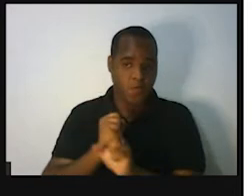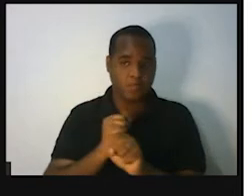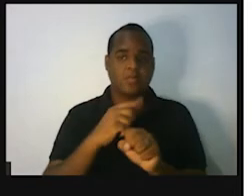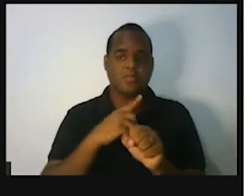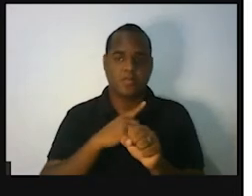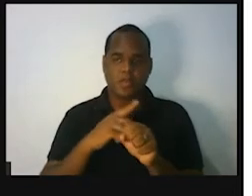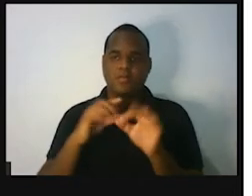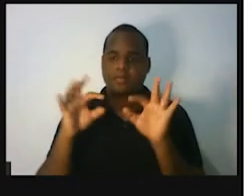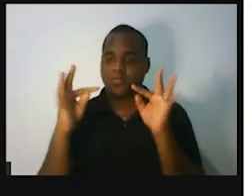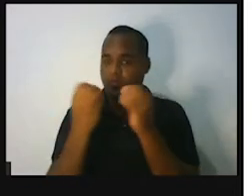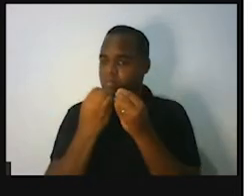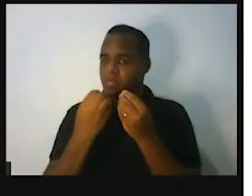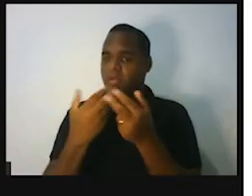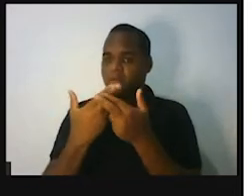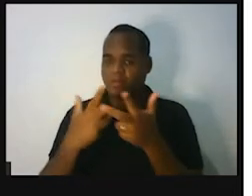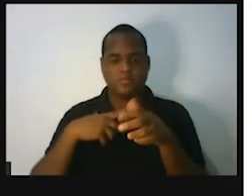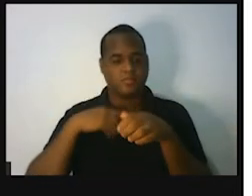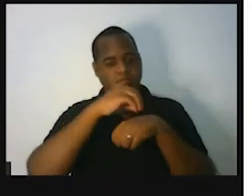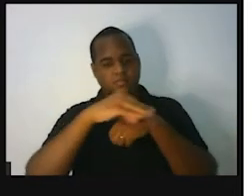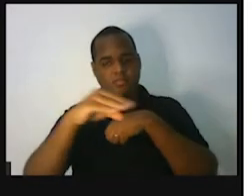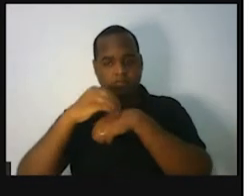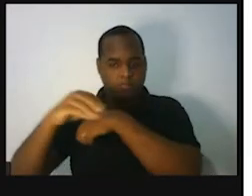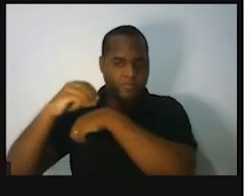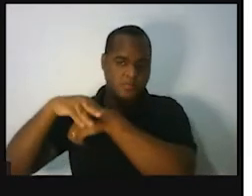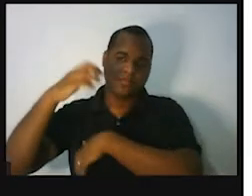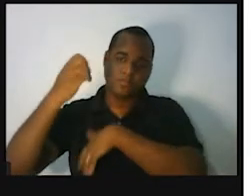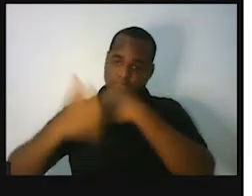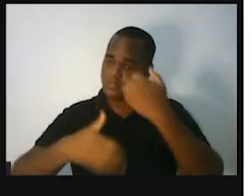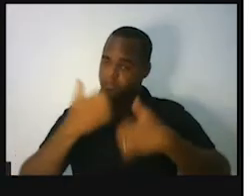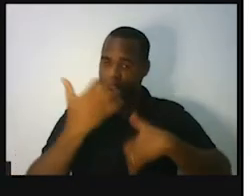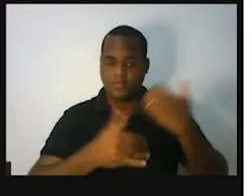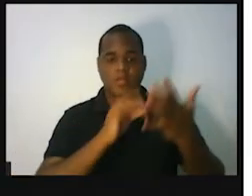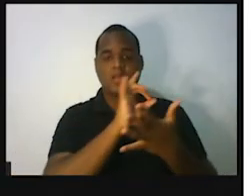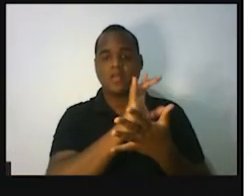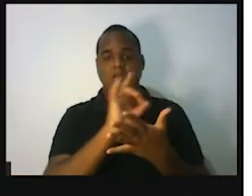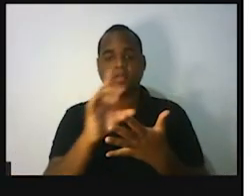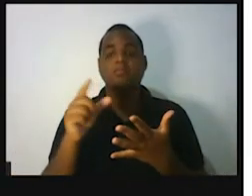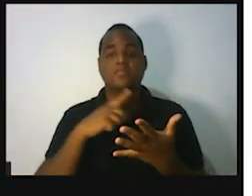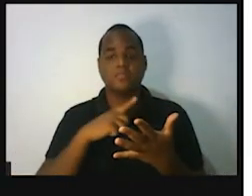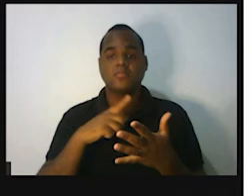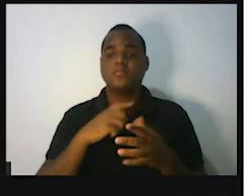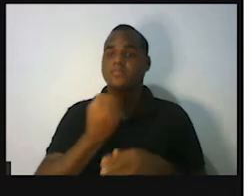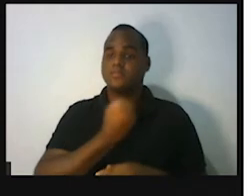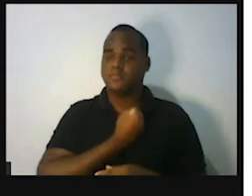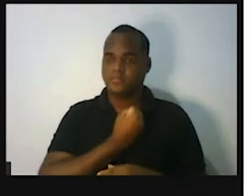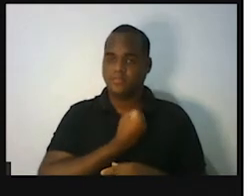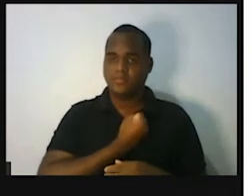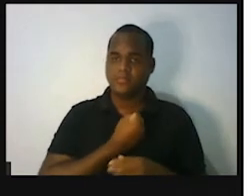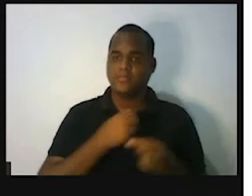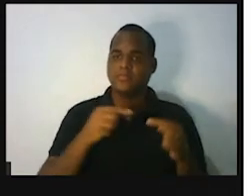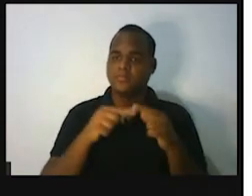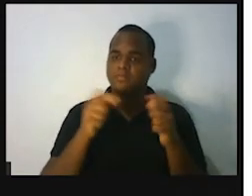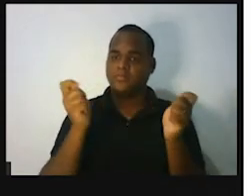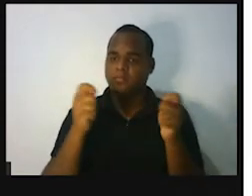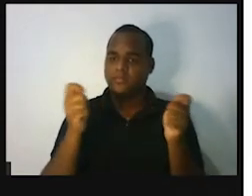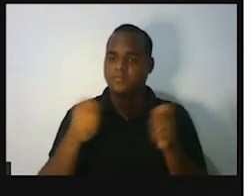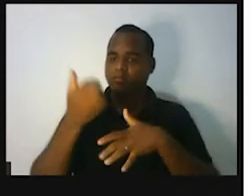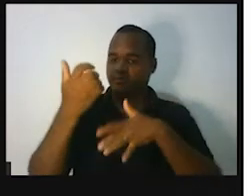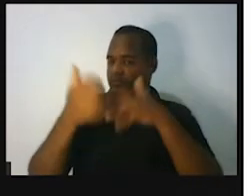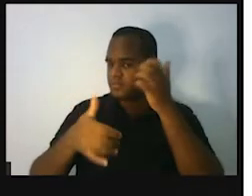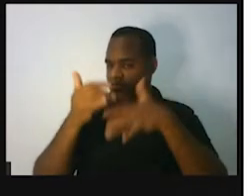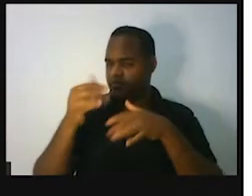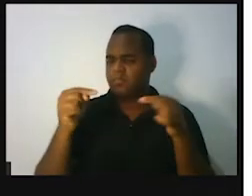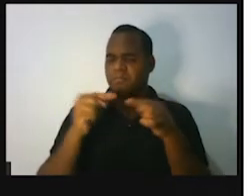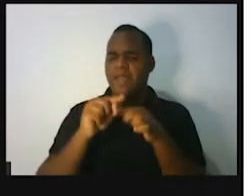resultado total seja distribuído em cada etapa com um número que vai funcionar mais ou